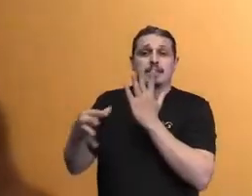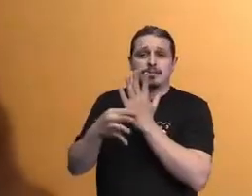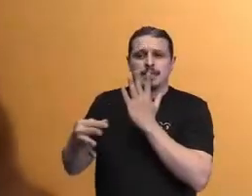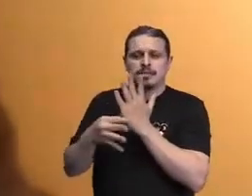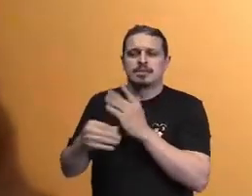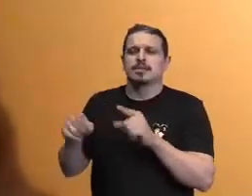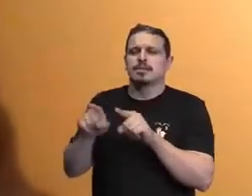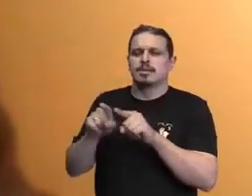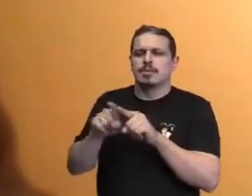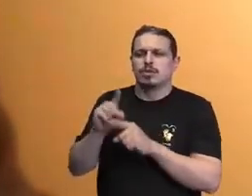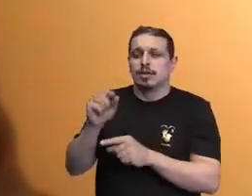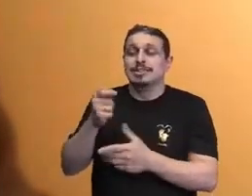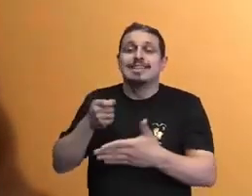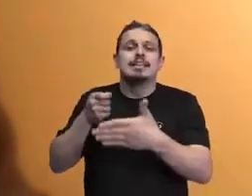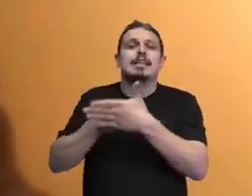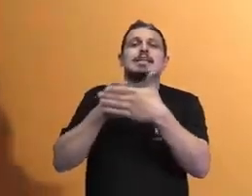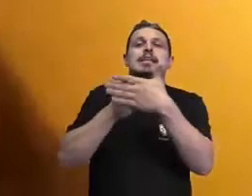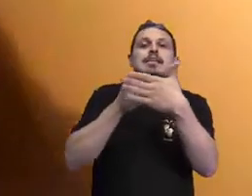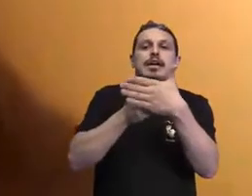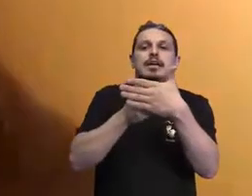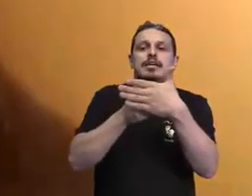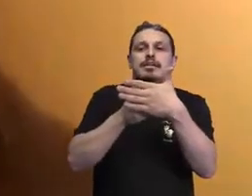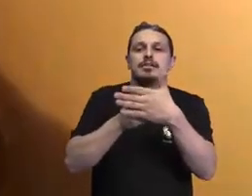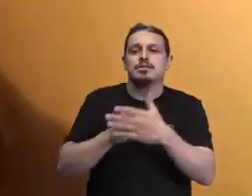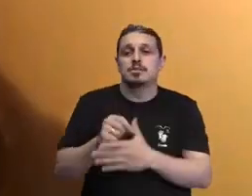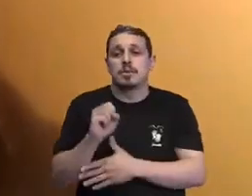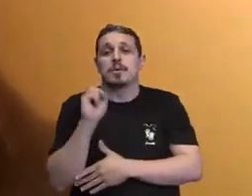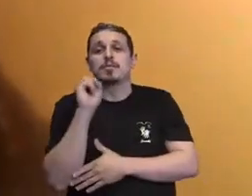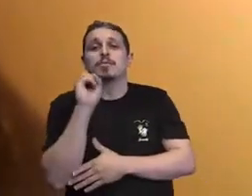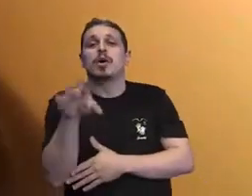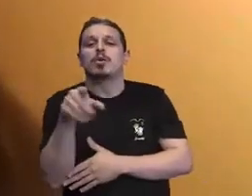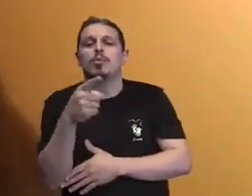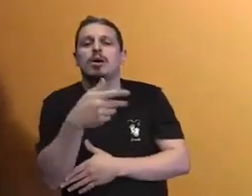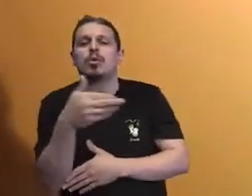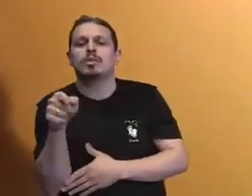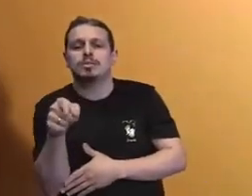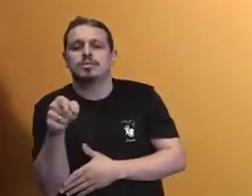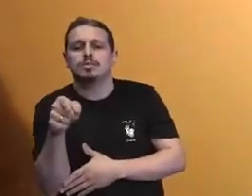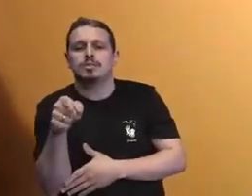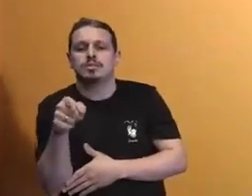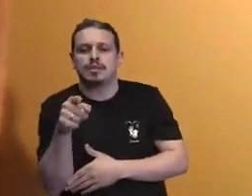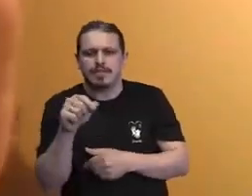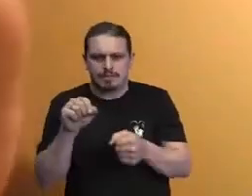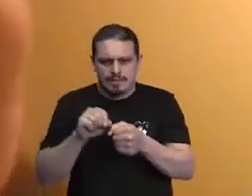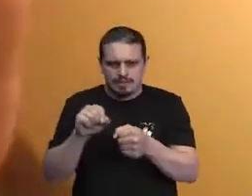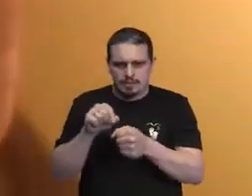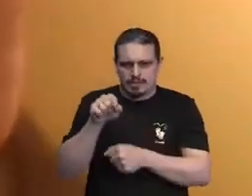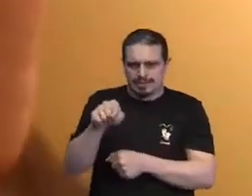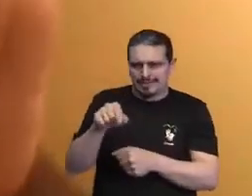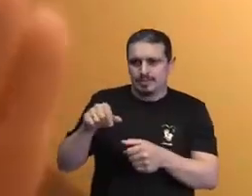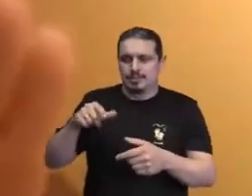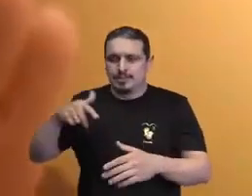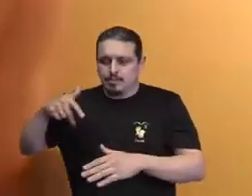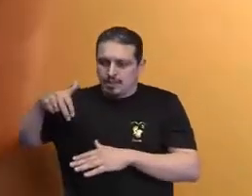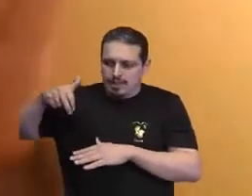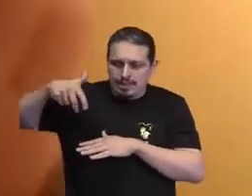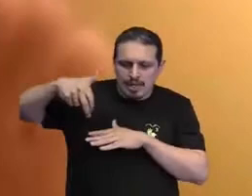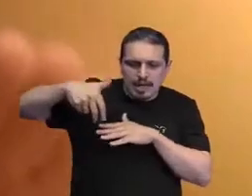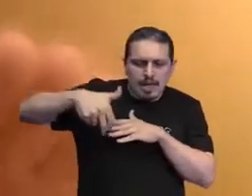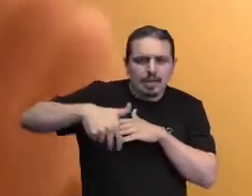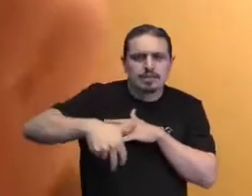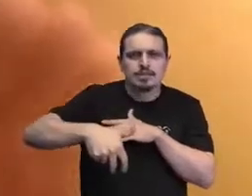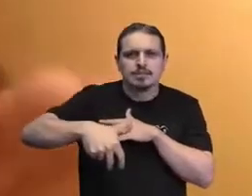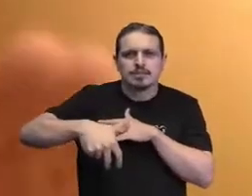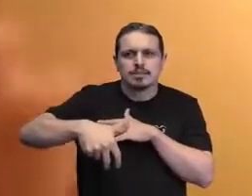tentar tirá-los pela janela de uma vez. É preciso ir empurrando pela escada abaixo, degrau por degrau,